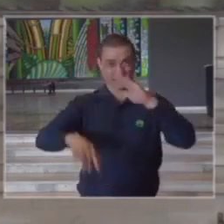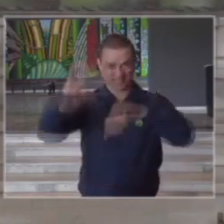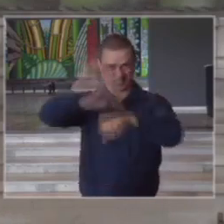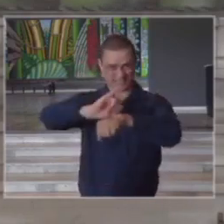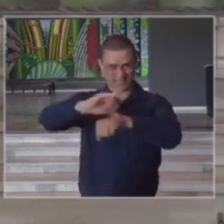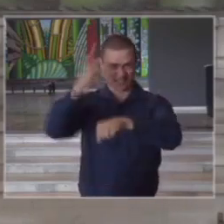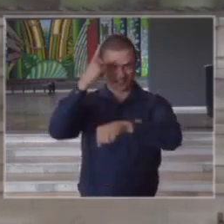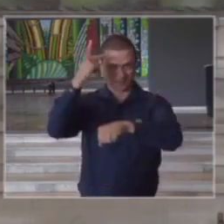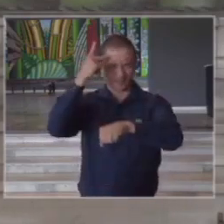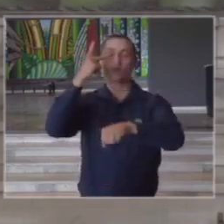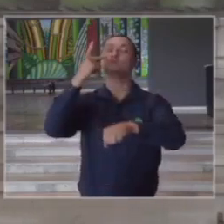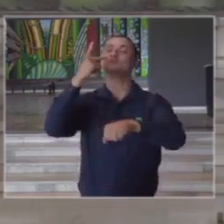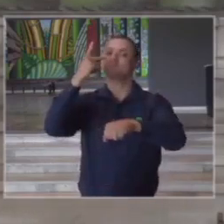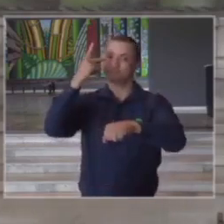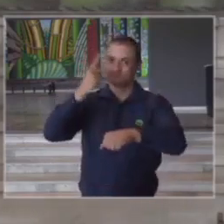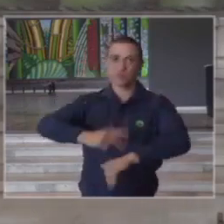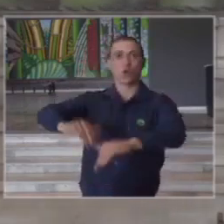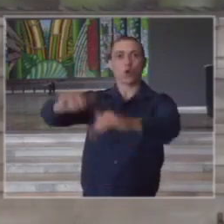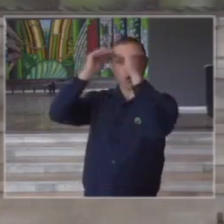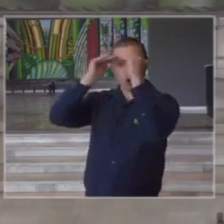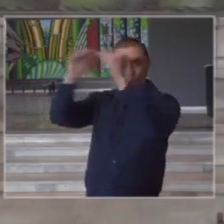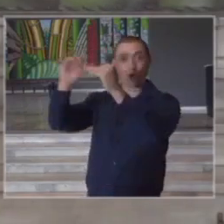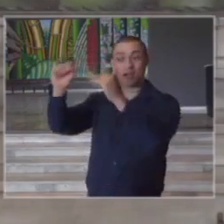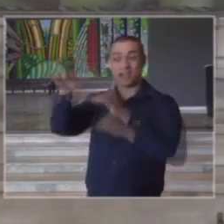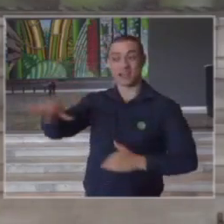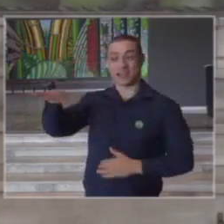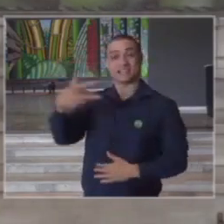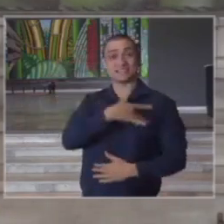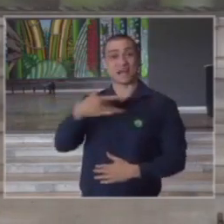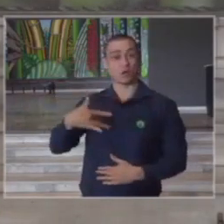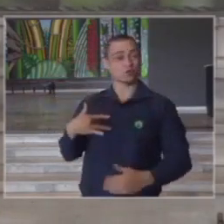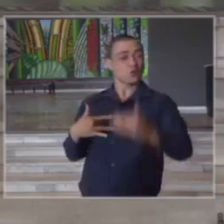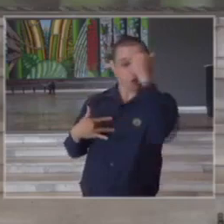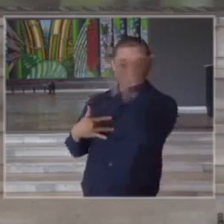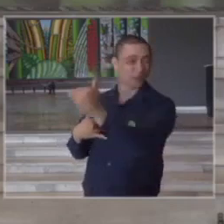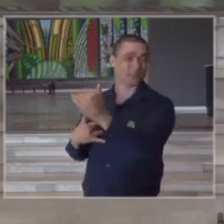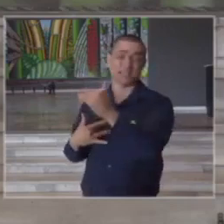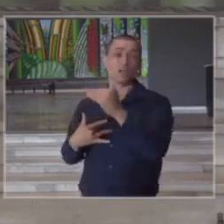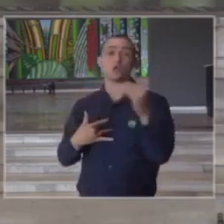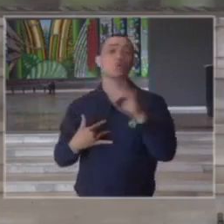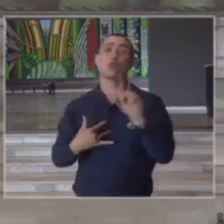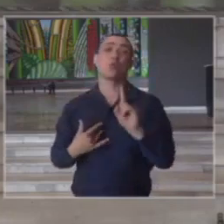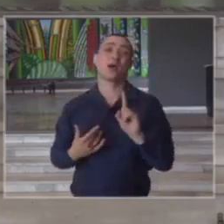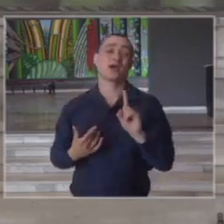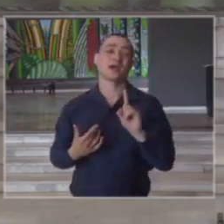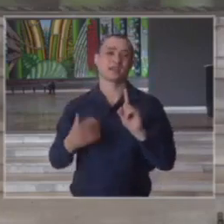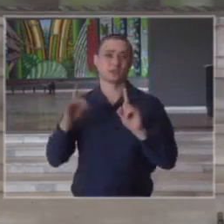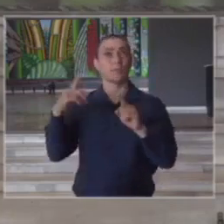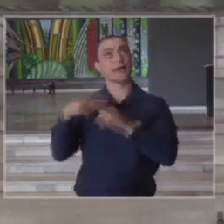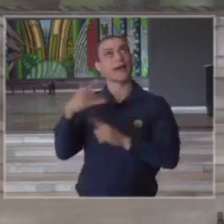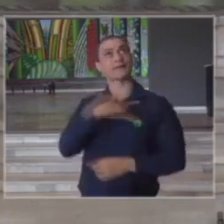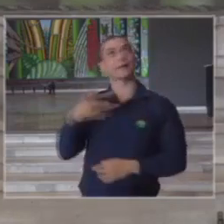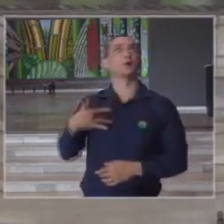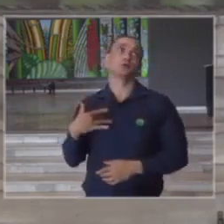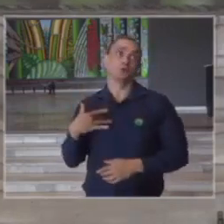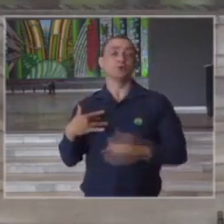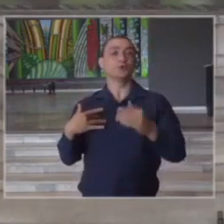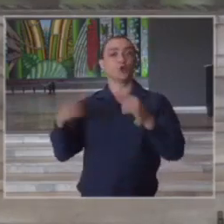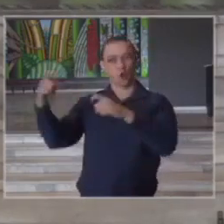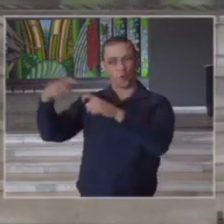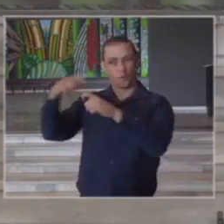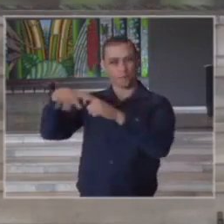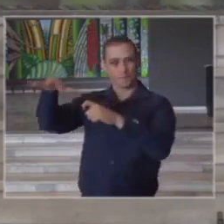devem obedecer a orientação da saúde não apenas por ser a saúde a